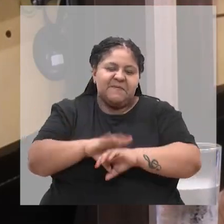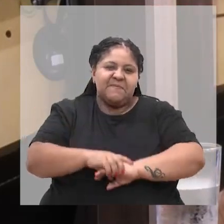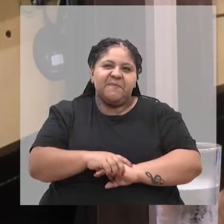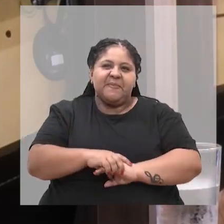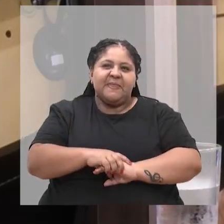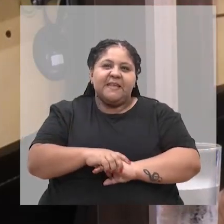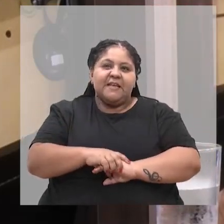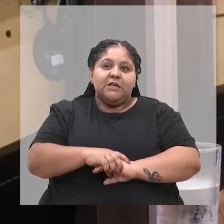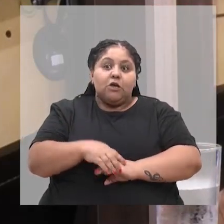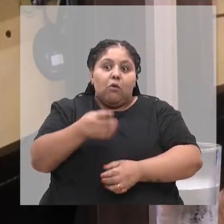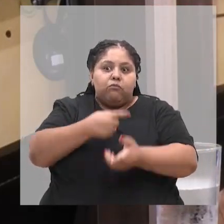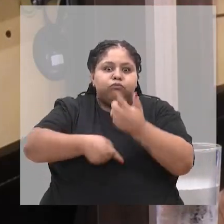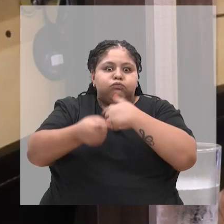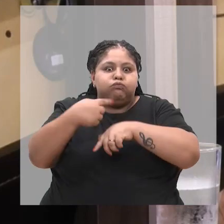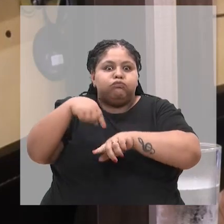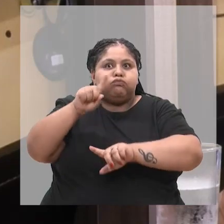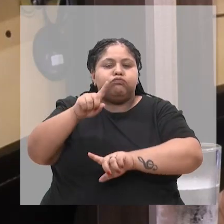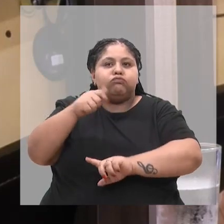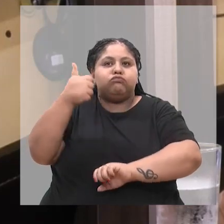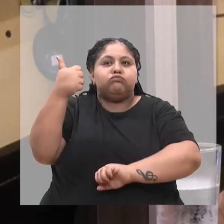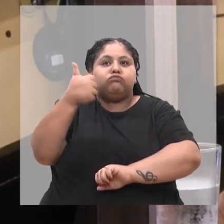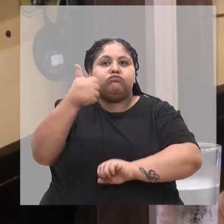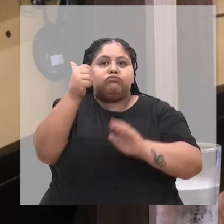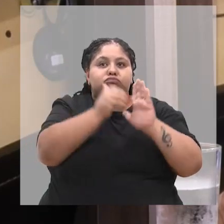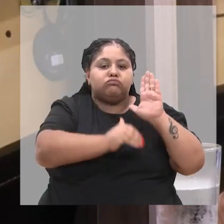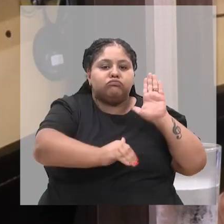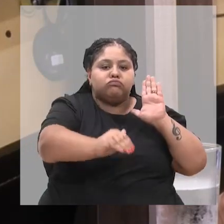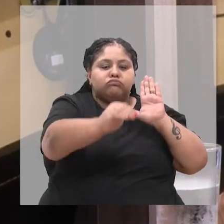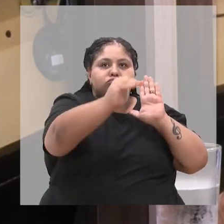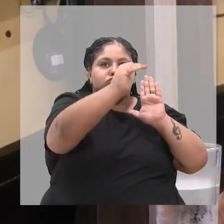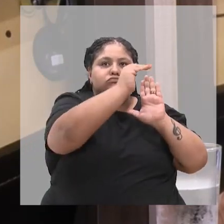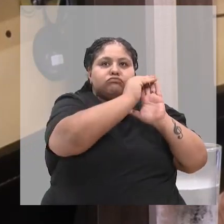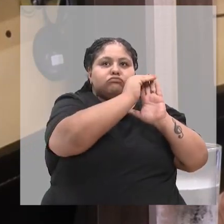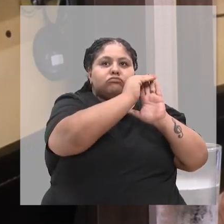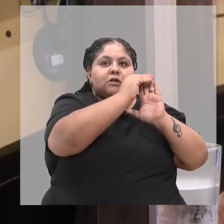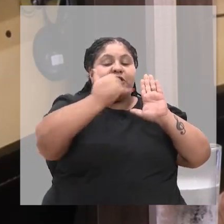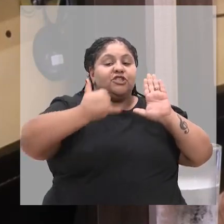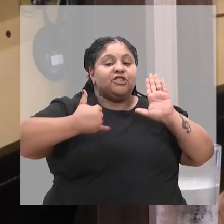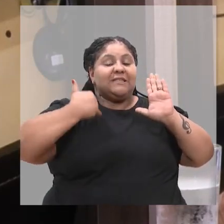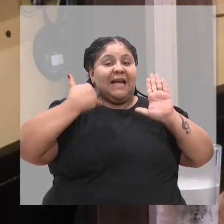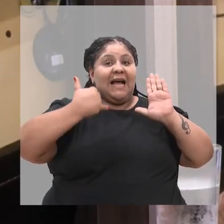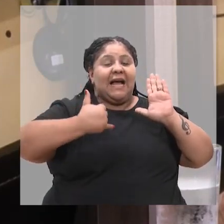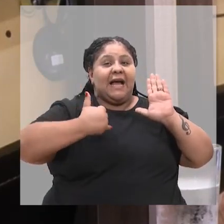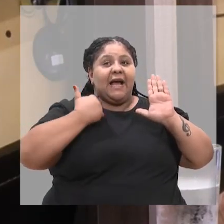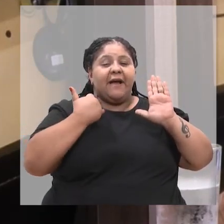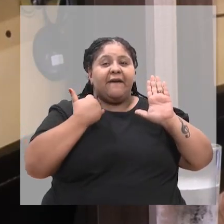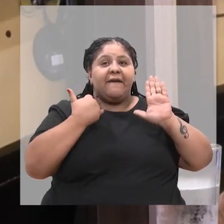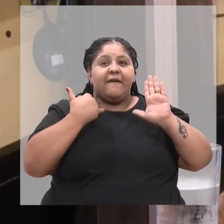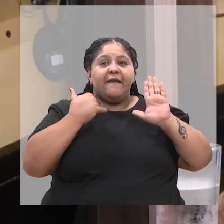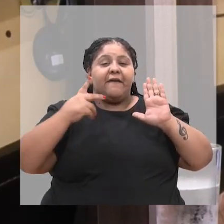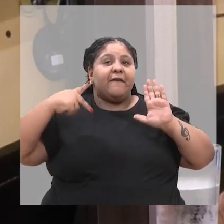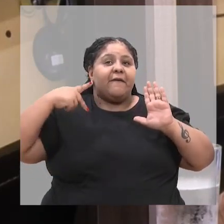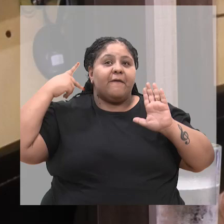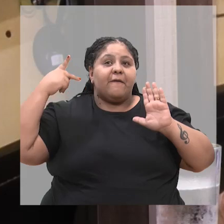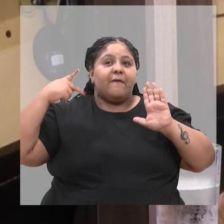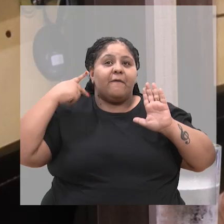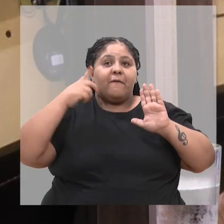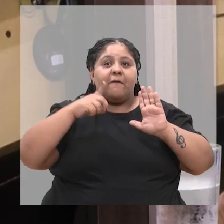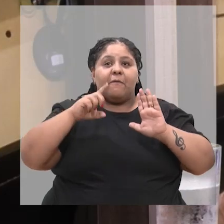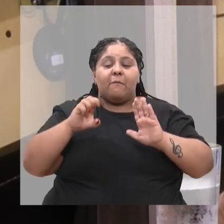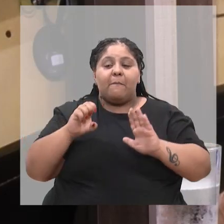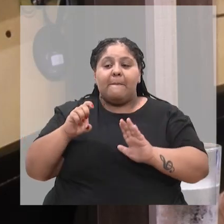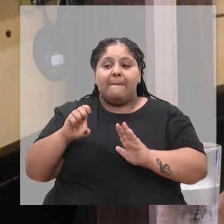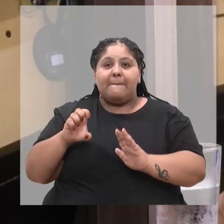supera o então primeiro colocado nesse critério de idade, que era o então vereador Pedro Olavo